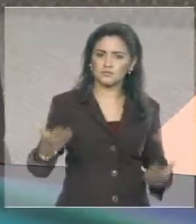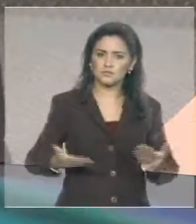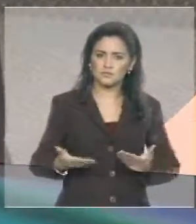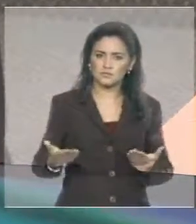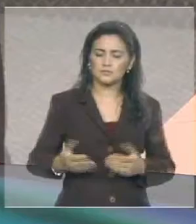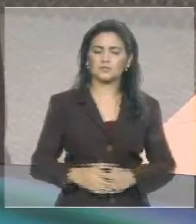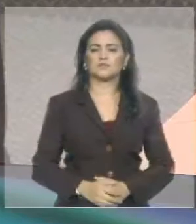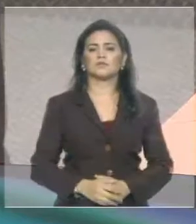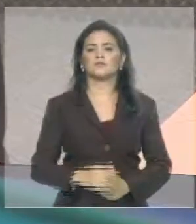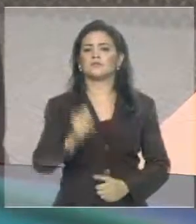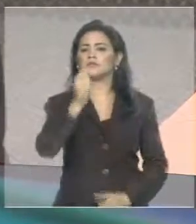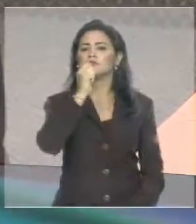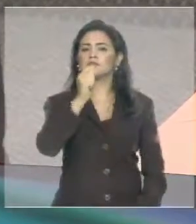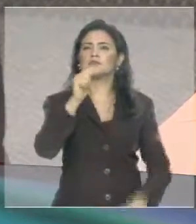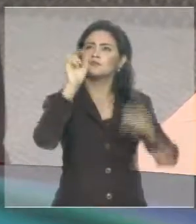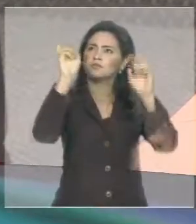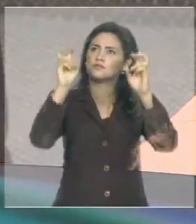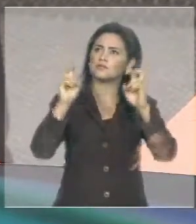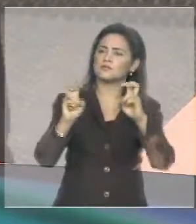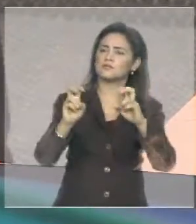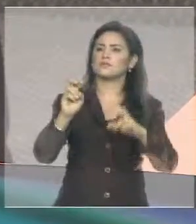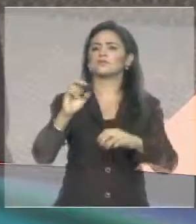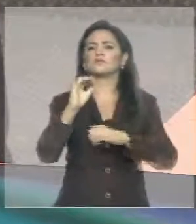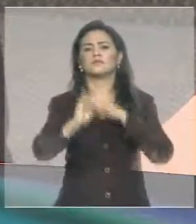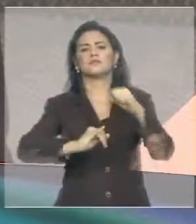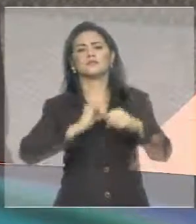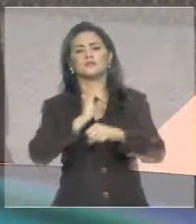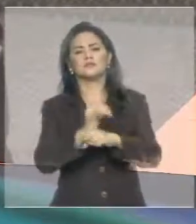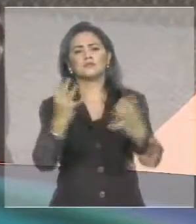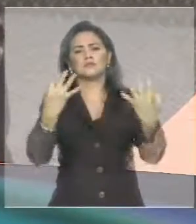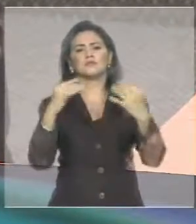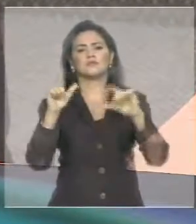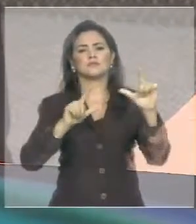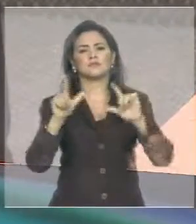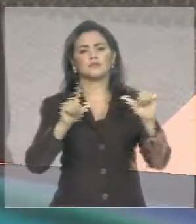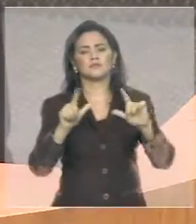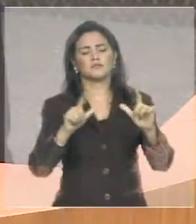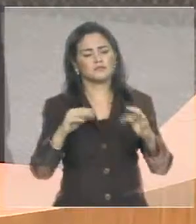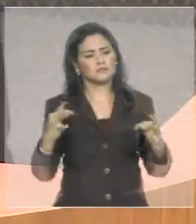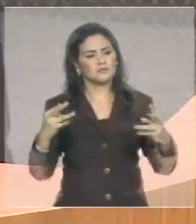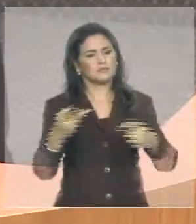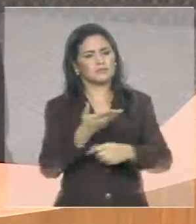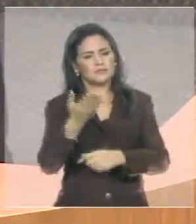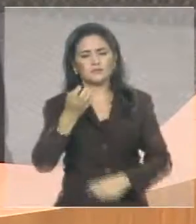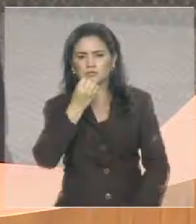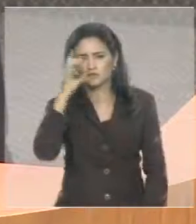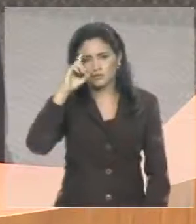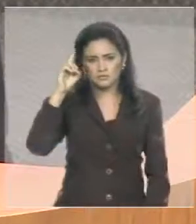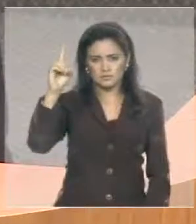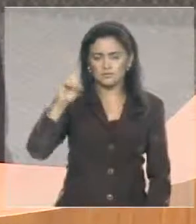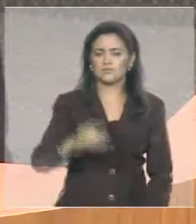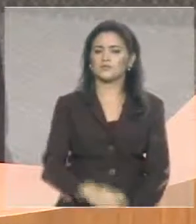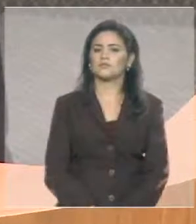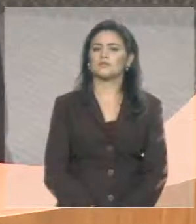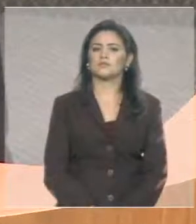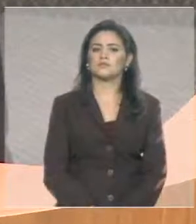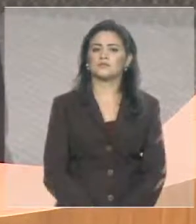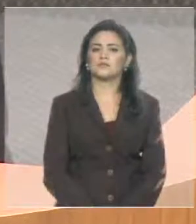acompanham através da TV Assembleia, das rádios, enfim, a todos bom dia. Quero primeiro parabenizar